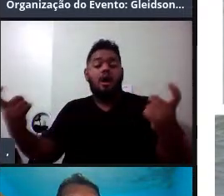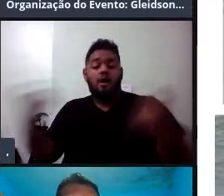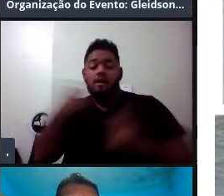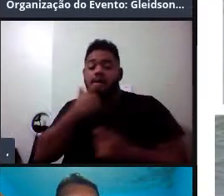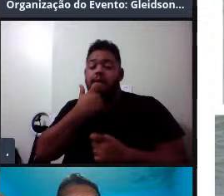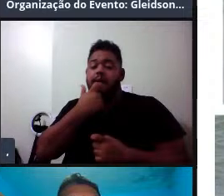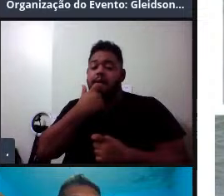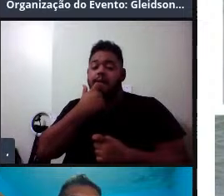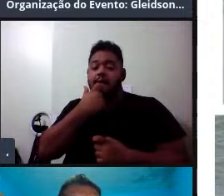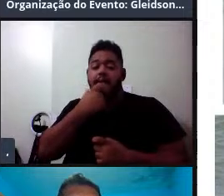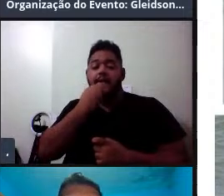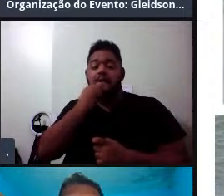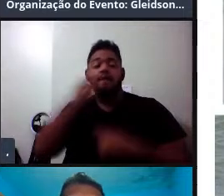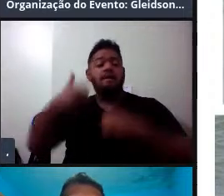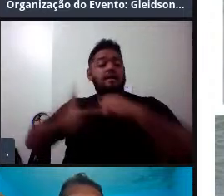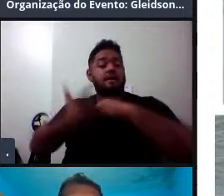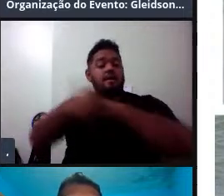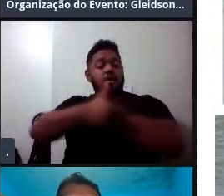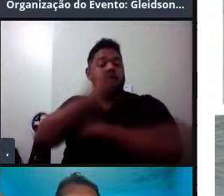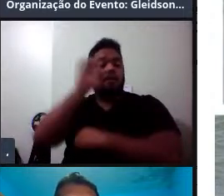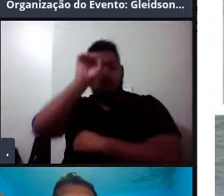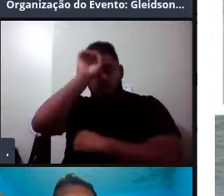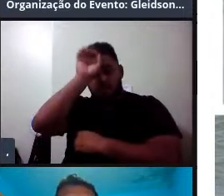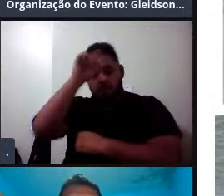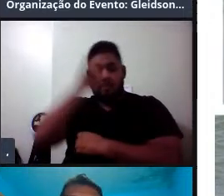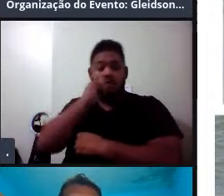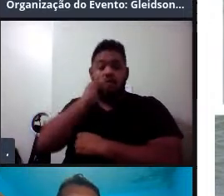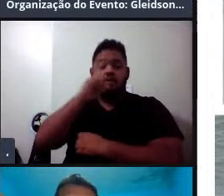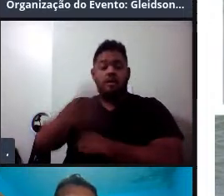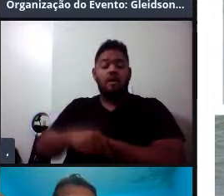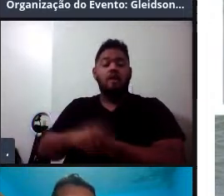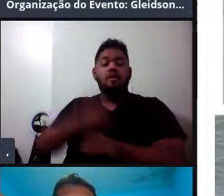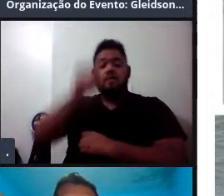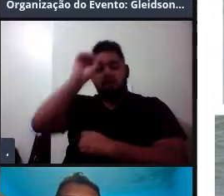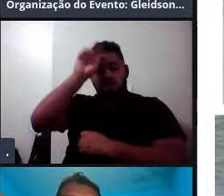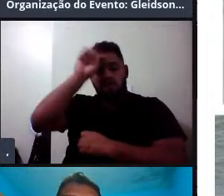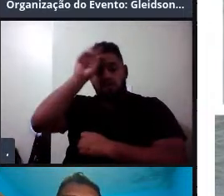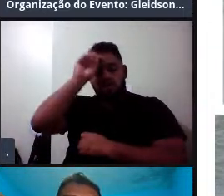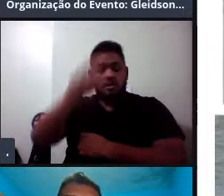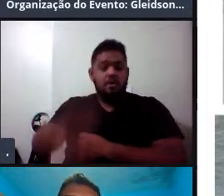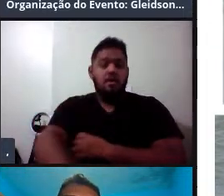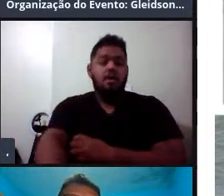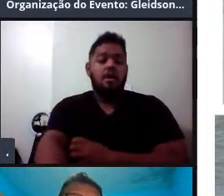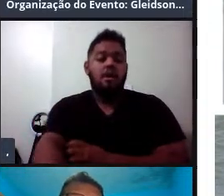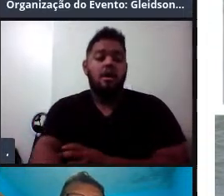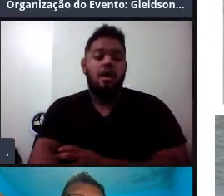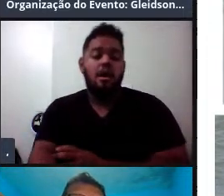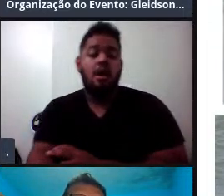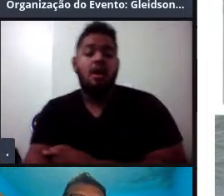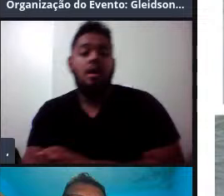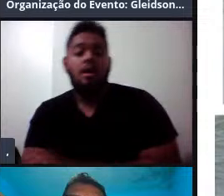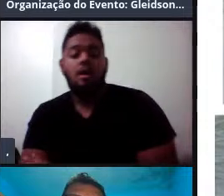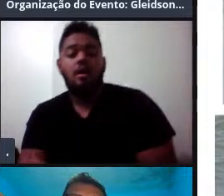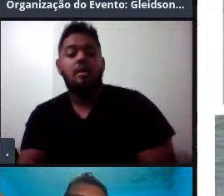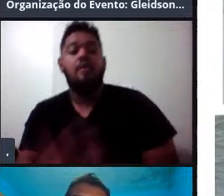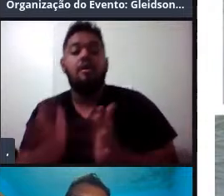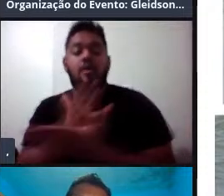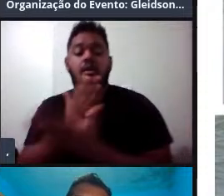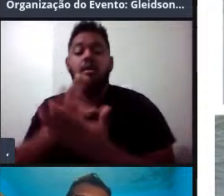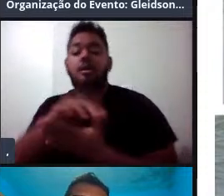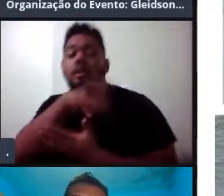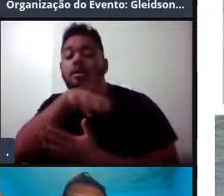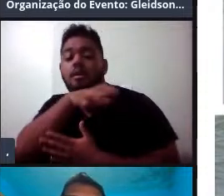tem o caso de botos, que vivem em águas turvas, aqui o boto cinza, né? Aqui vivem em águas esparinas, também são bem turvas. Animais que mergulham